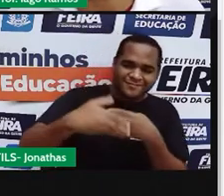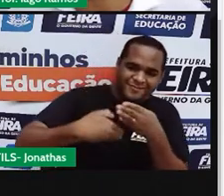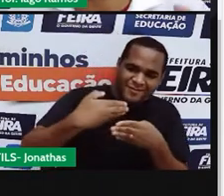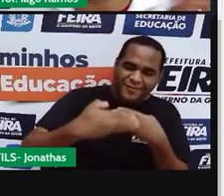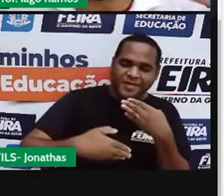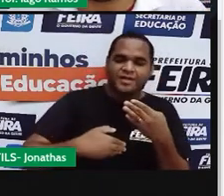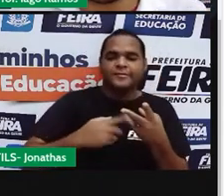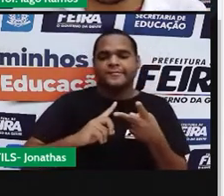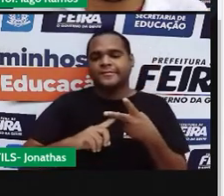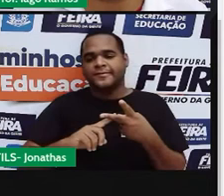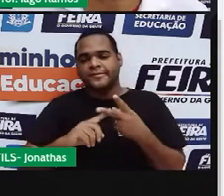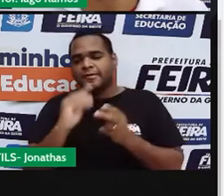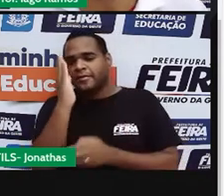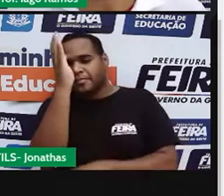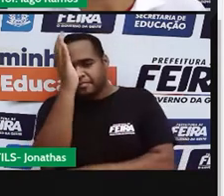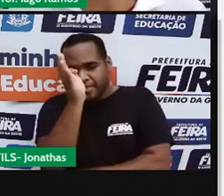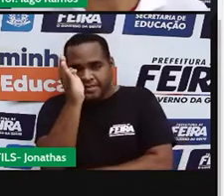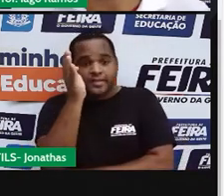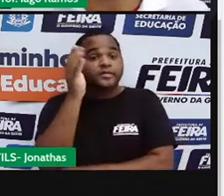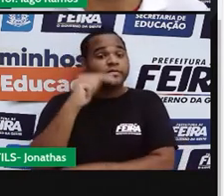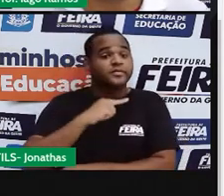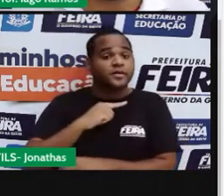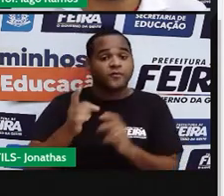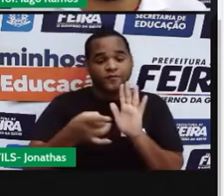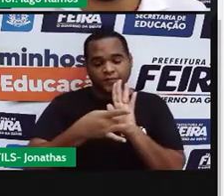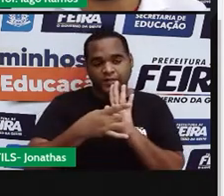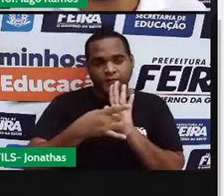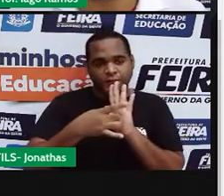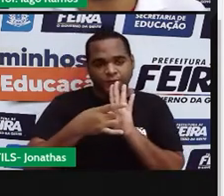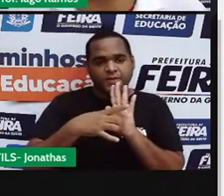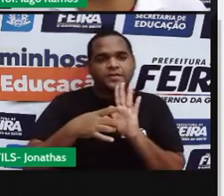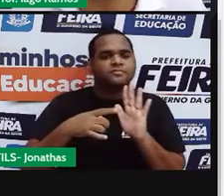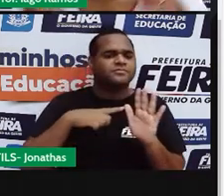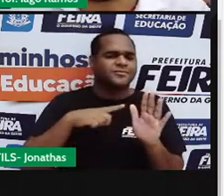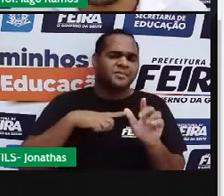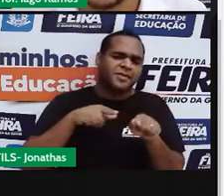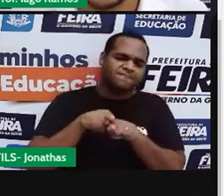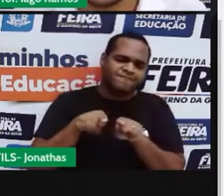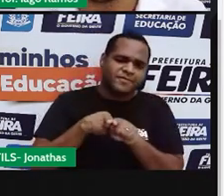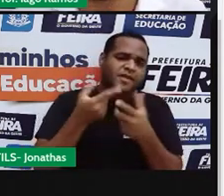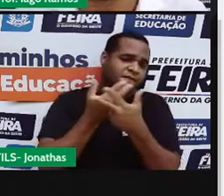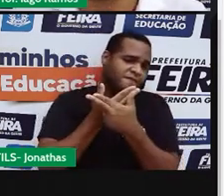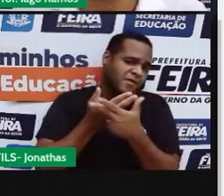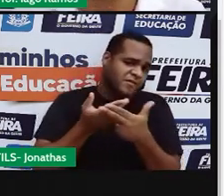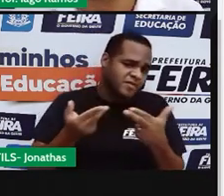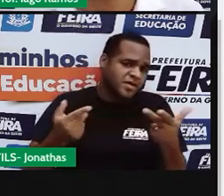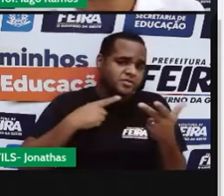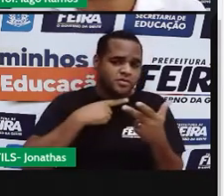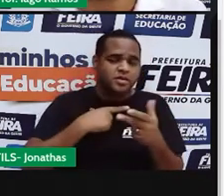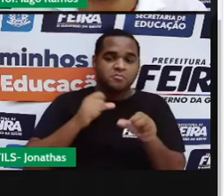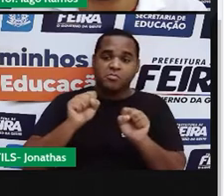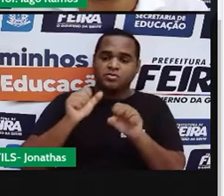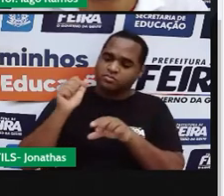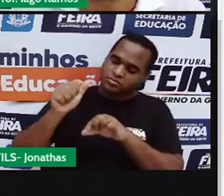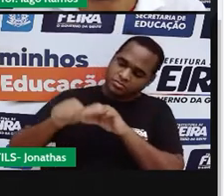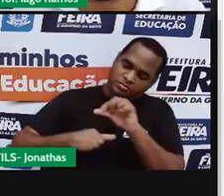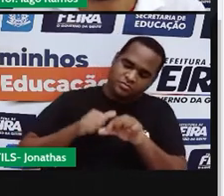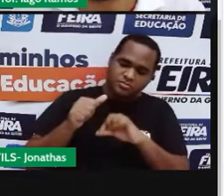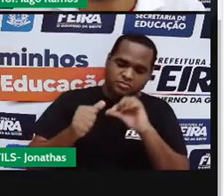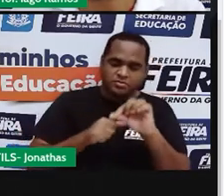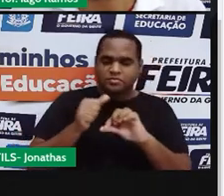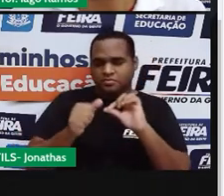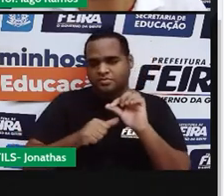reutilizar madeira, né? O vidro também pode ser reutilizado, enfim, tá? A reciclagem é